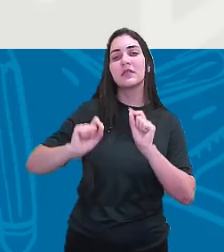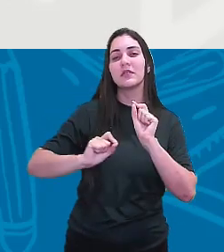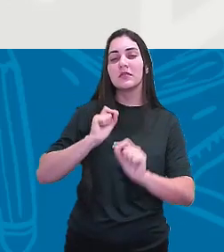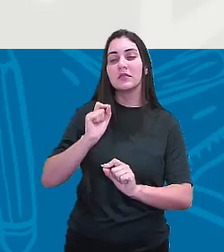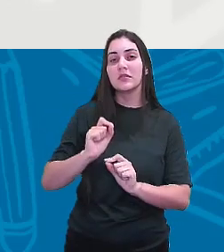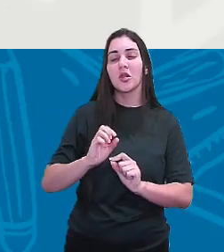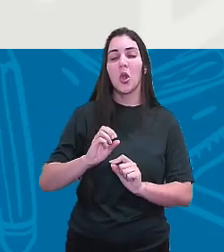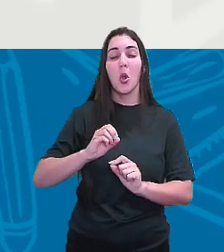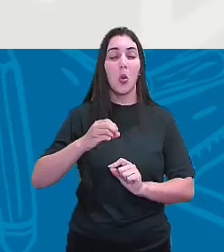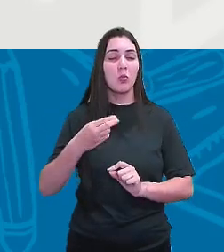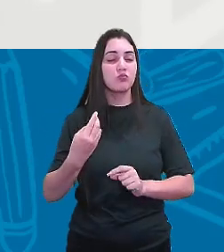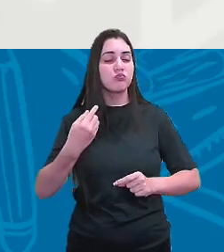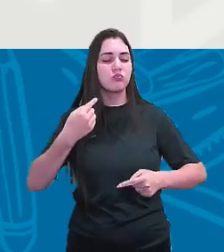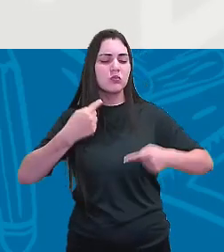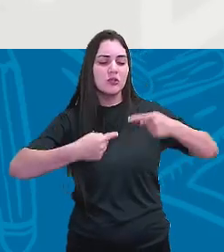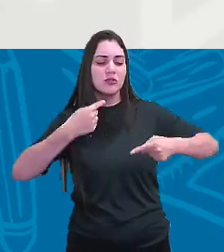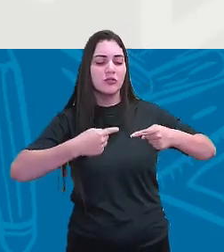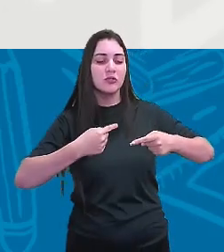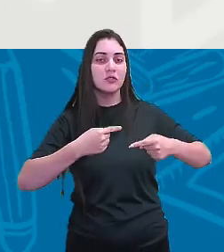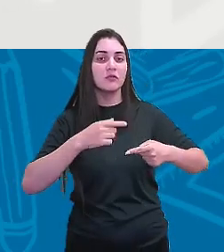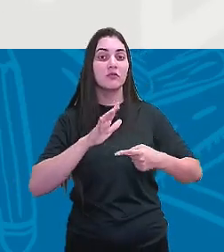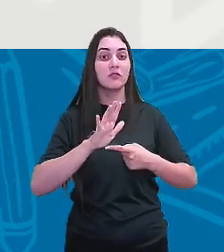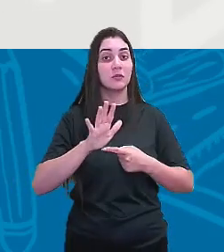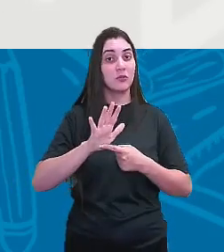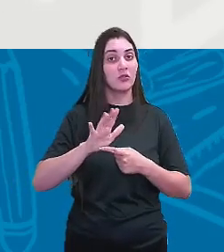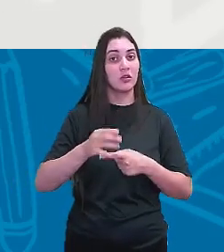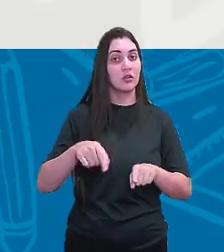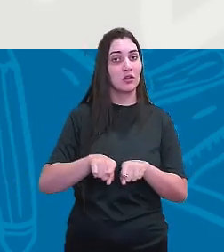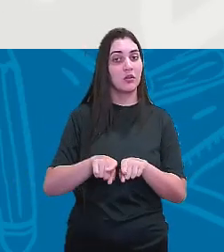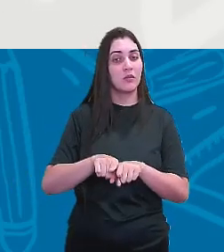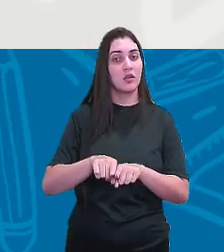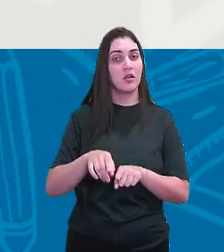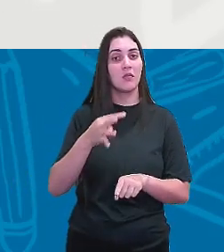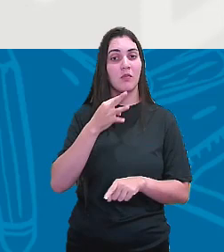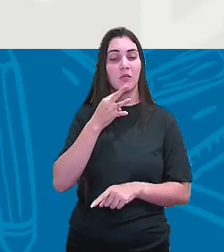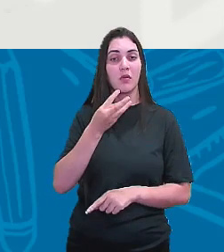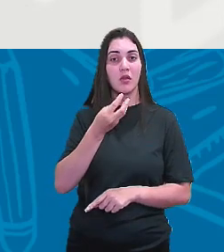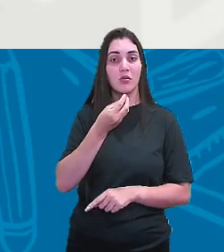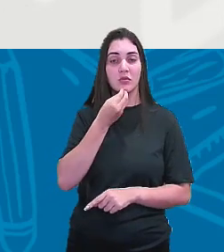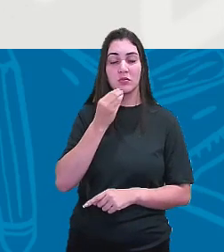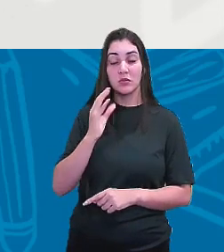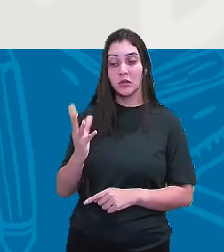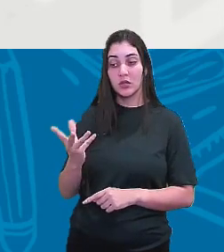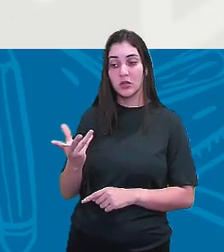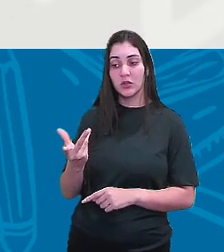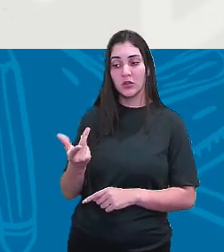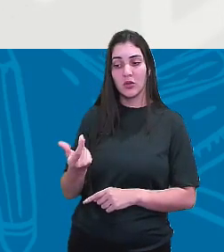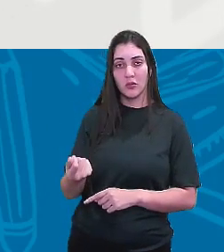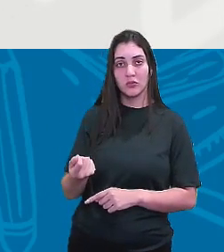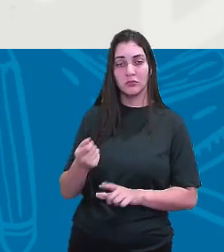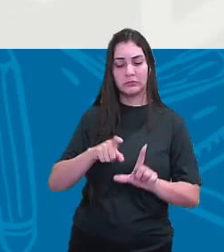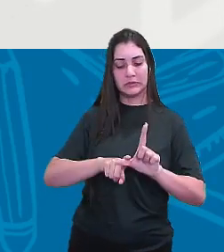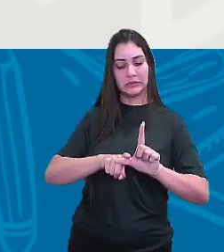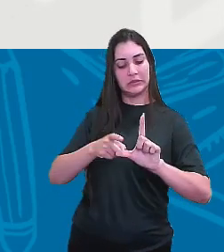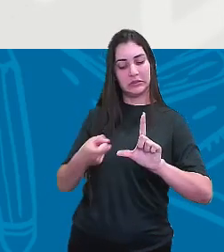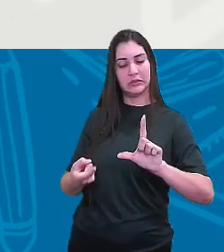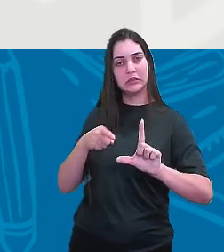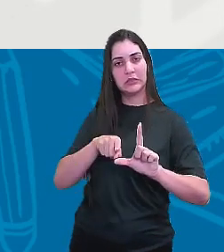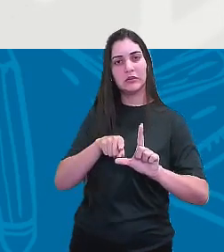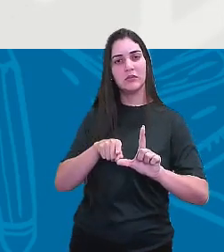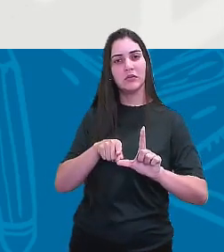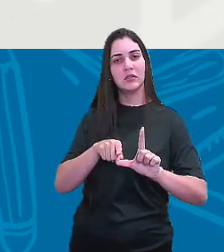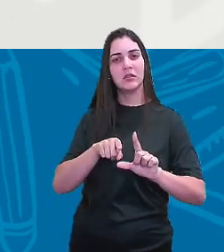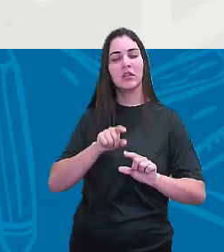discutido e foi trazido também para o conhecimento de todos que a independência era